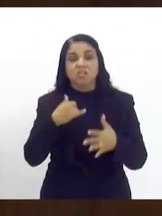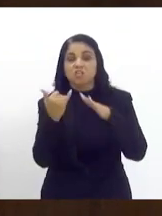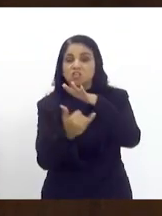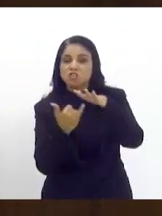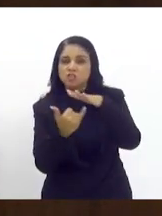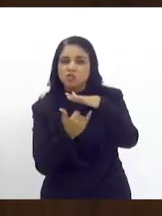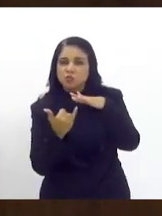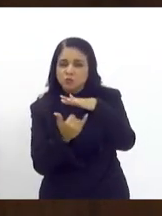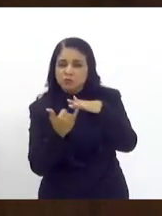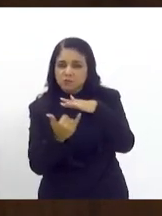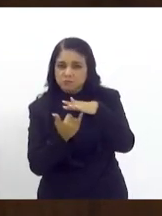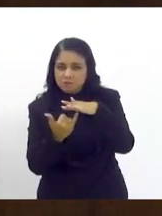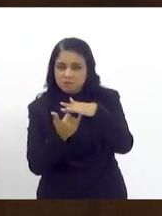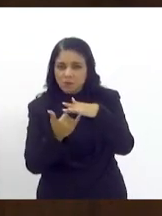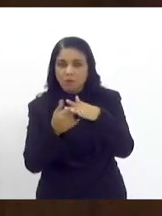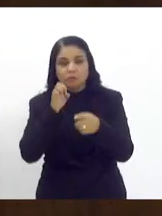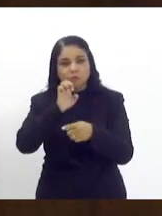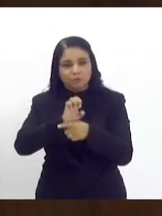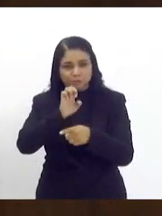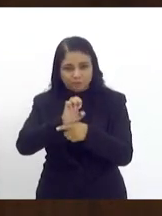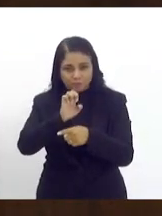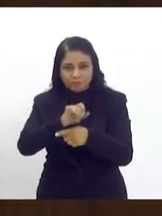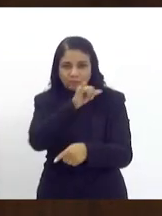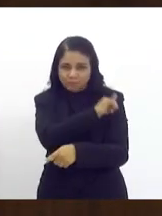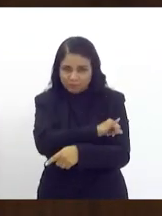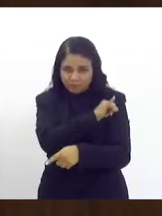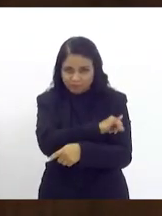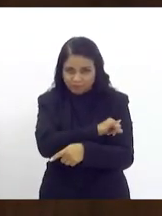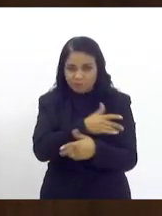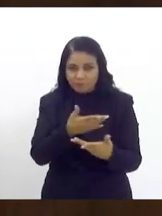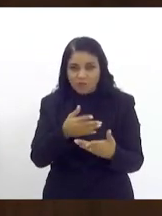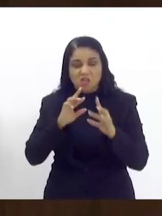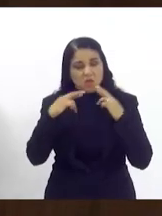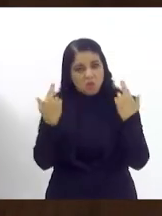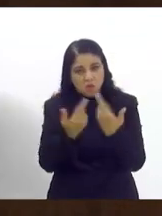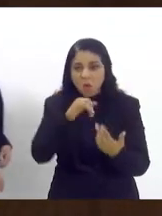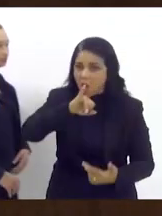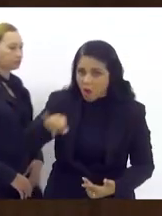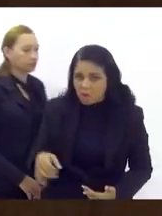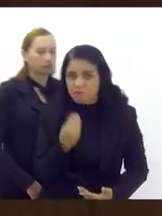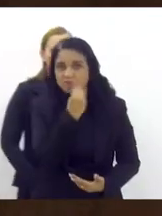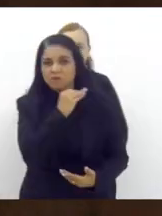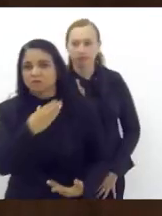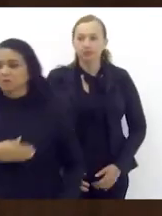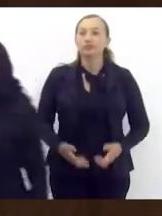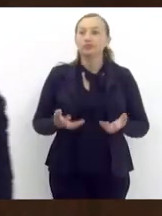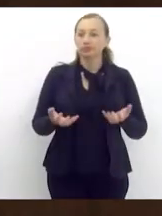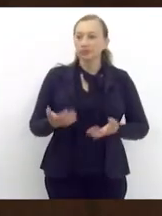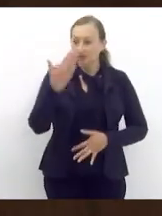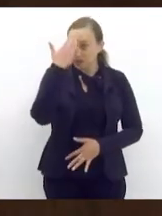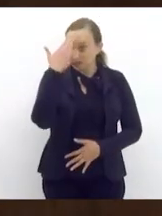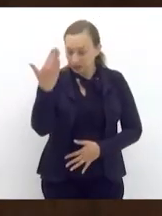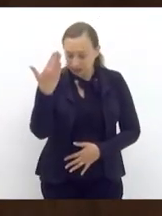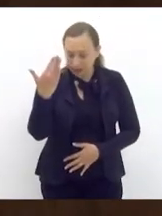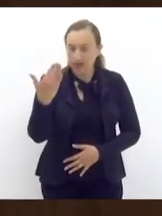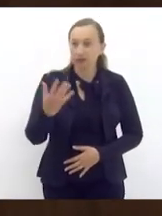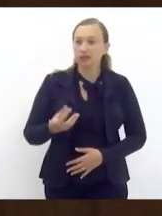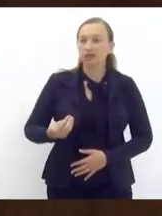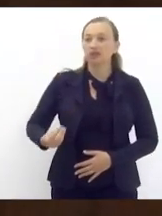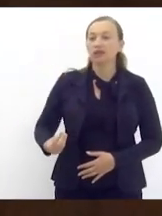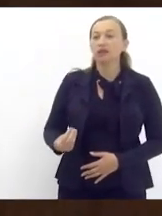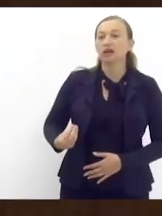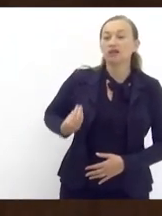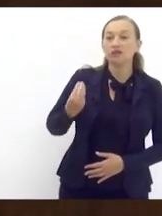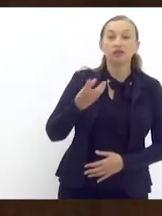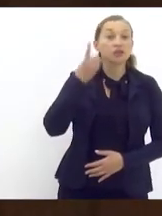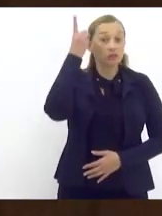longa permanência do Estado do Rio de Janeiro. Foi uma reunião bem proveitosa. Queria aqui agradecer a presidência do deputado